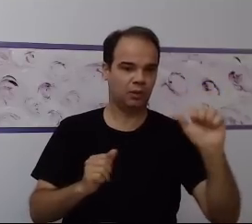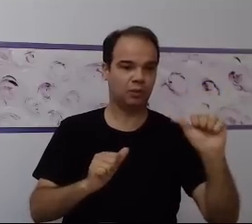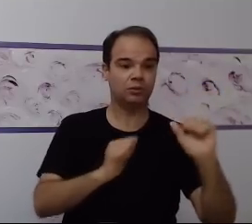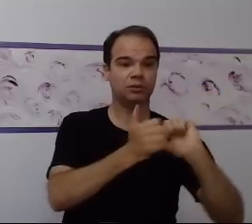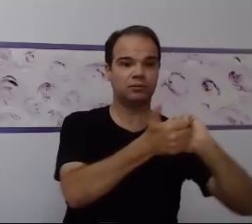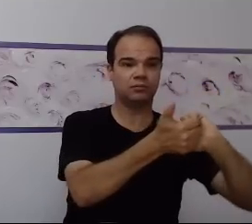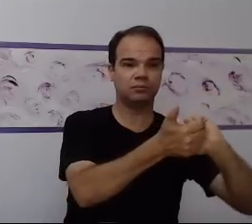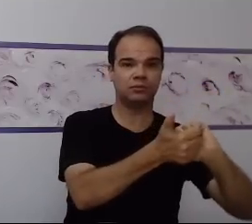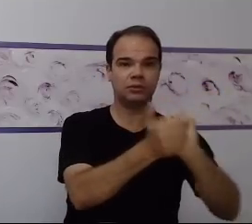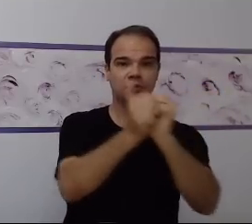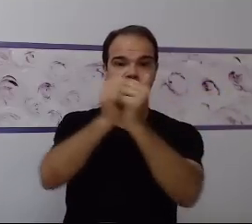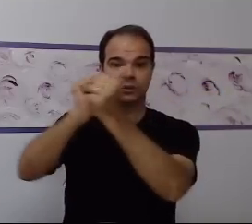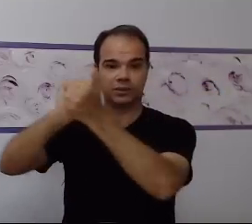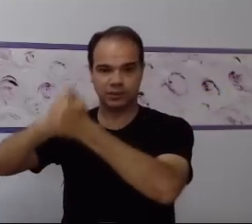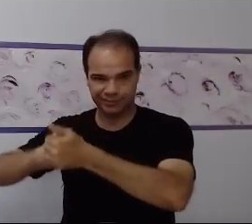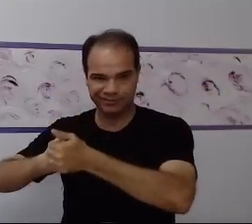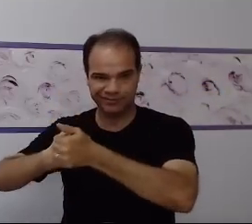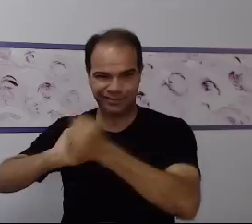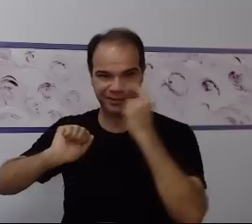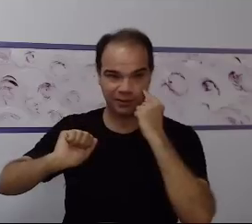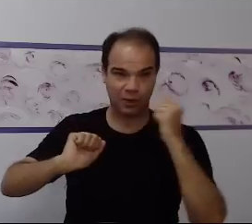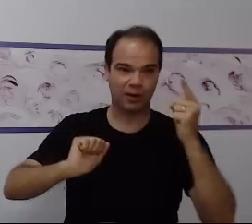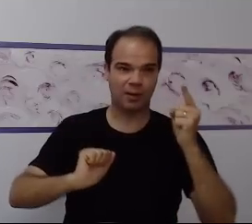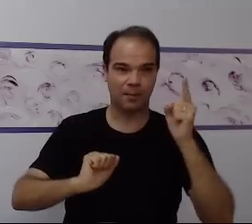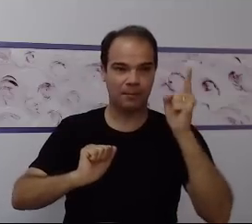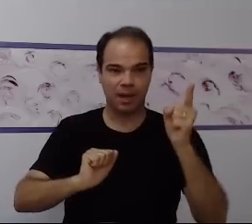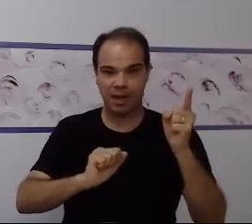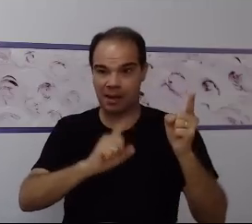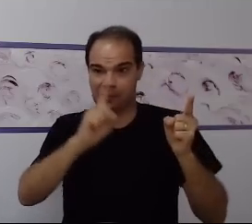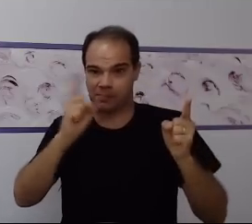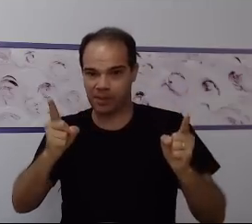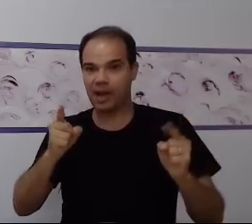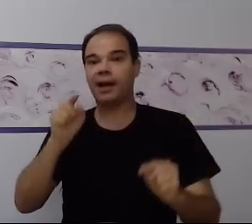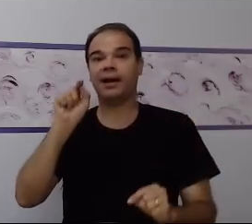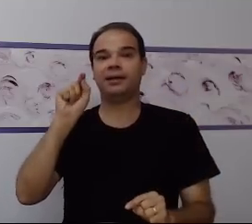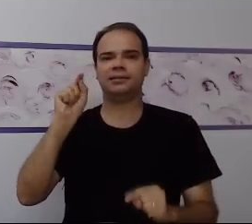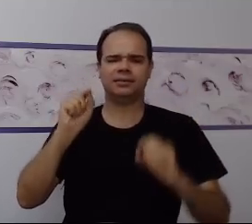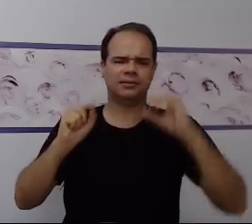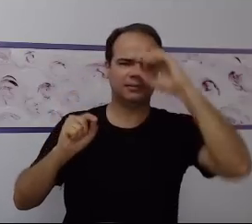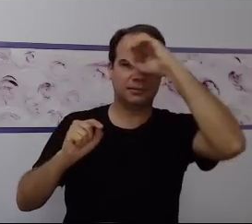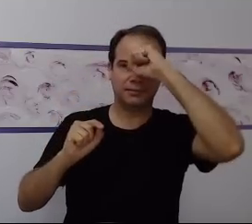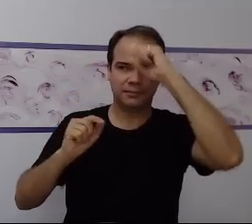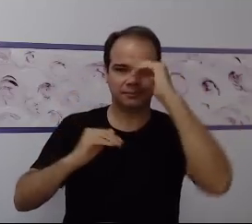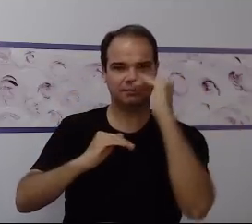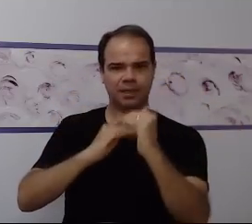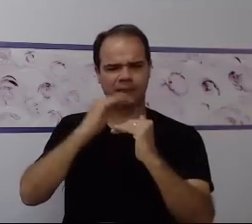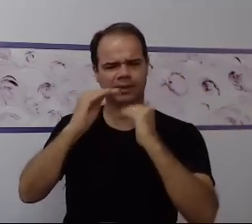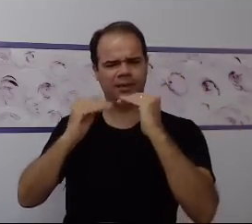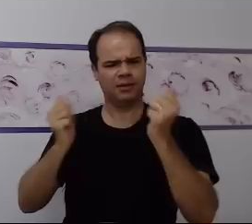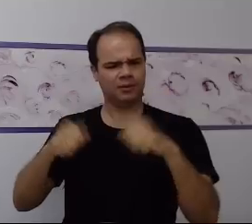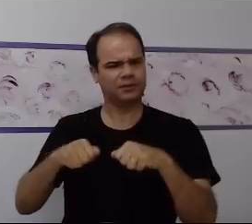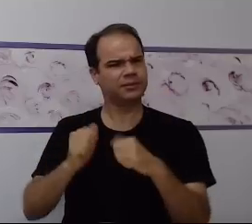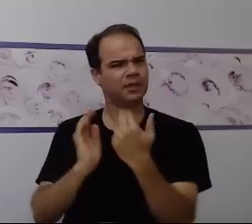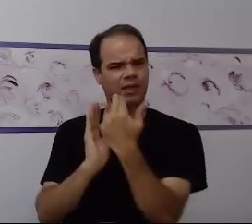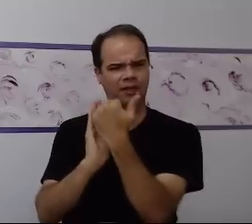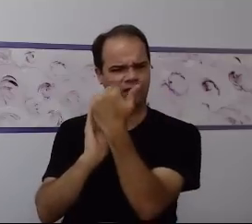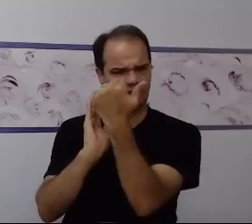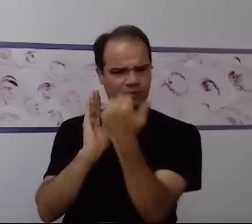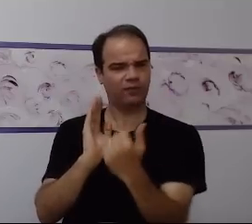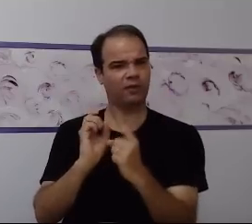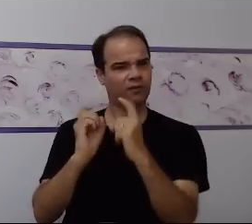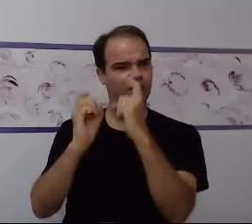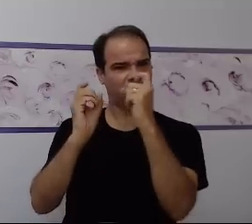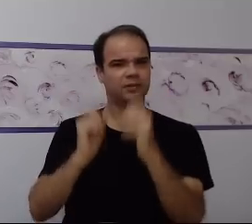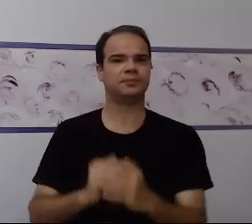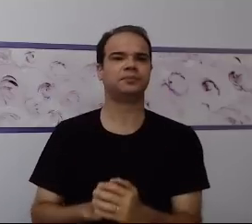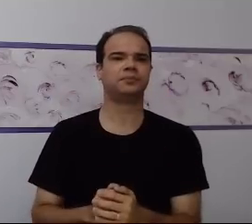com autismo. Então, eu preciso proporcionar pra essa criança uma atividade com o uso do apoio visual. Então, a gente tem